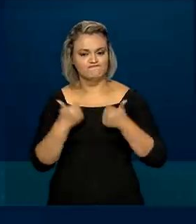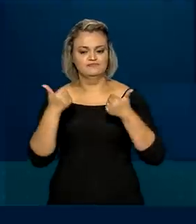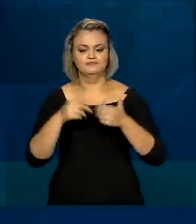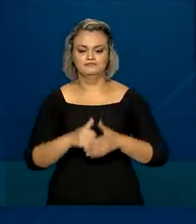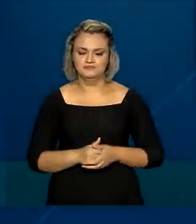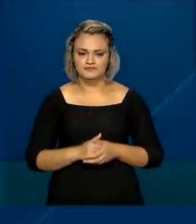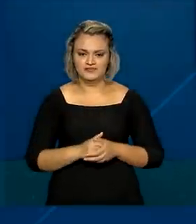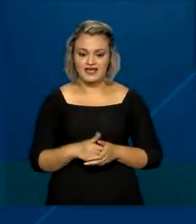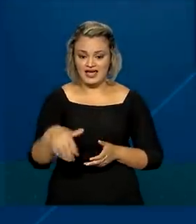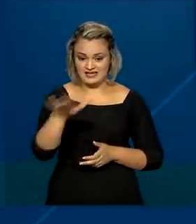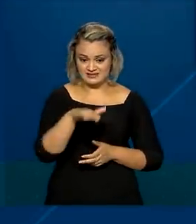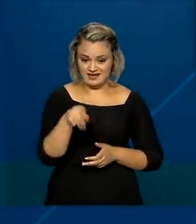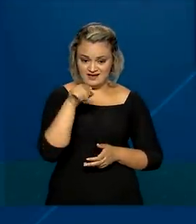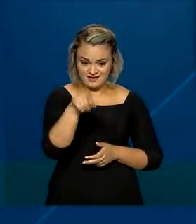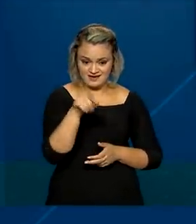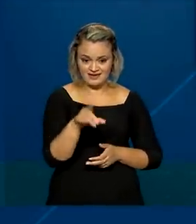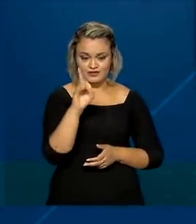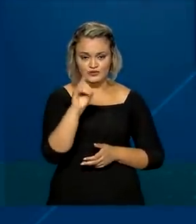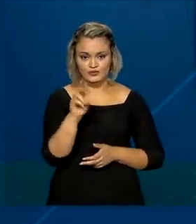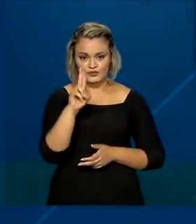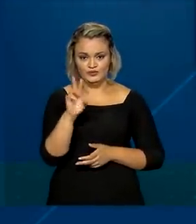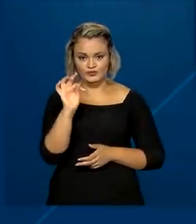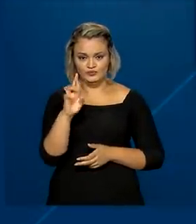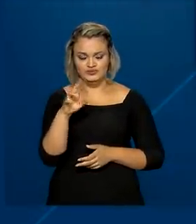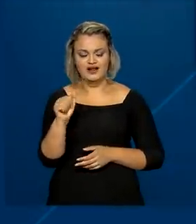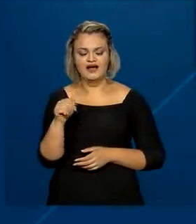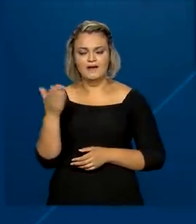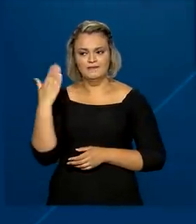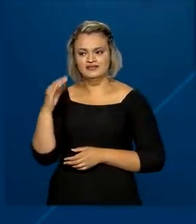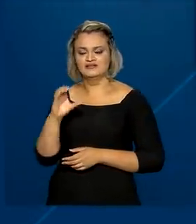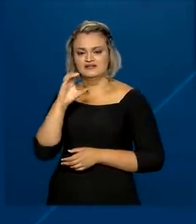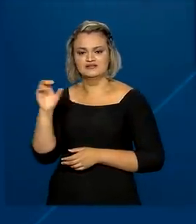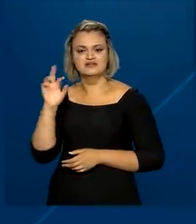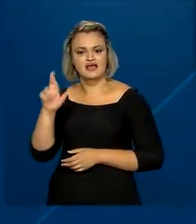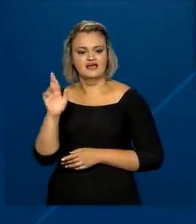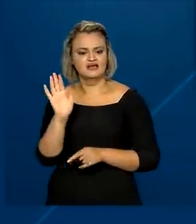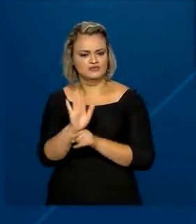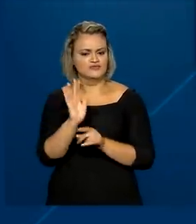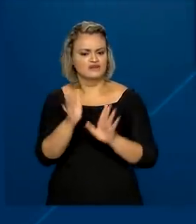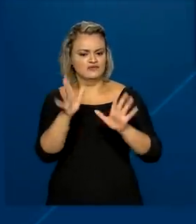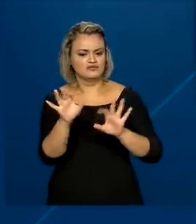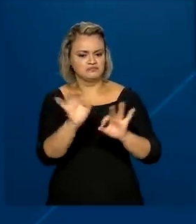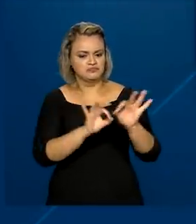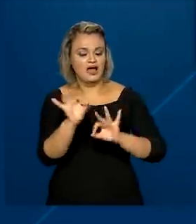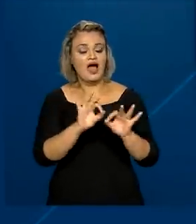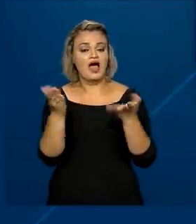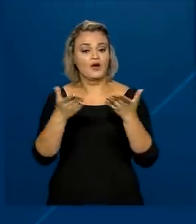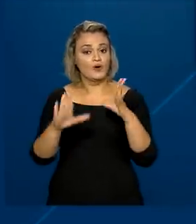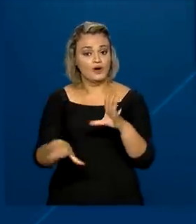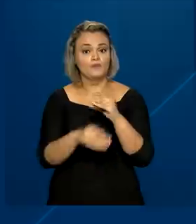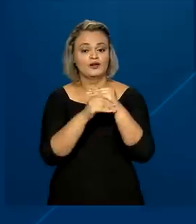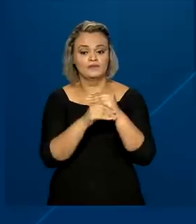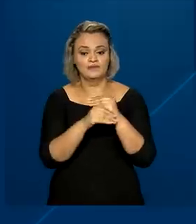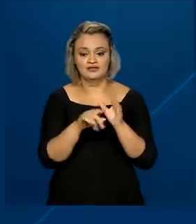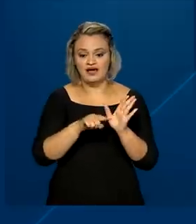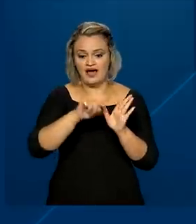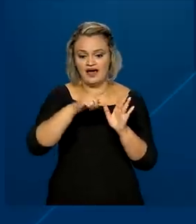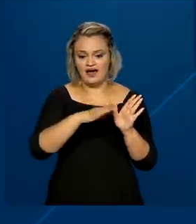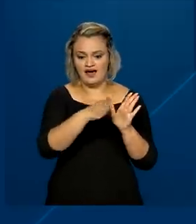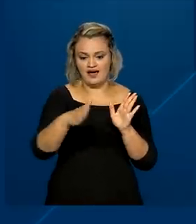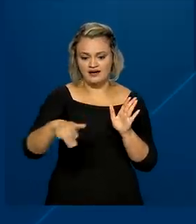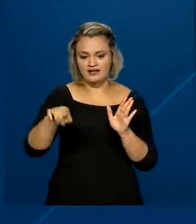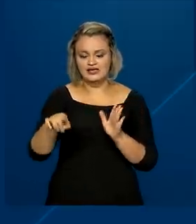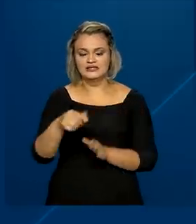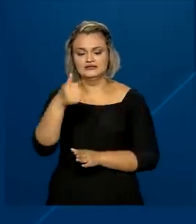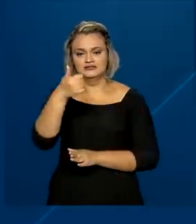A rodovia Dutra já vinha sendo administrada pela CCRSA. Com a nova concessão, foi acrescentado o trecho da BR-101